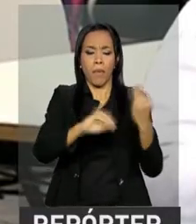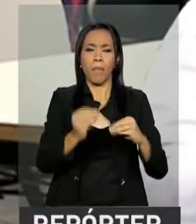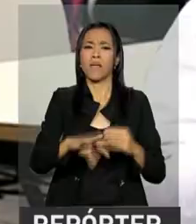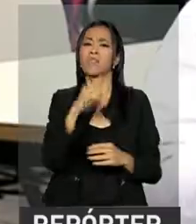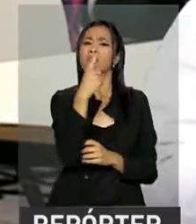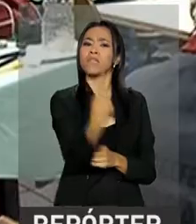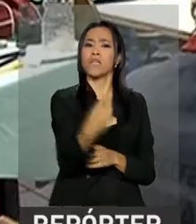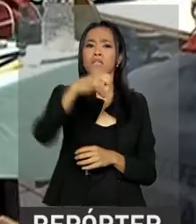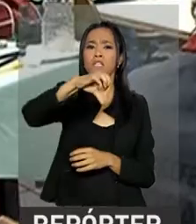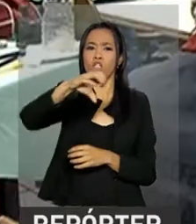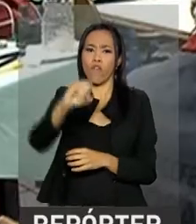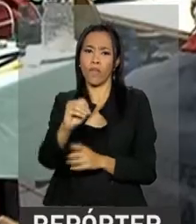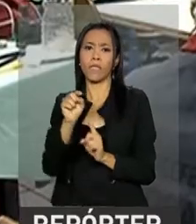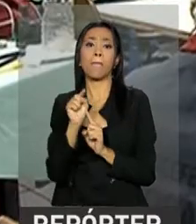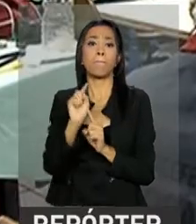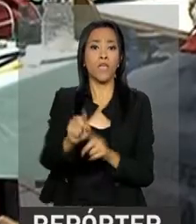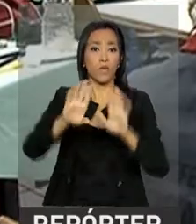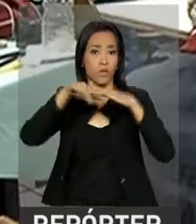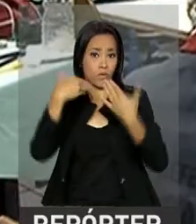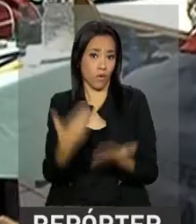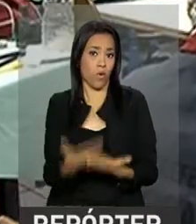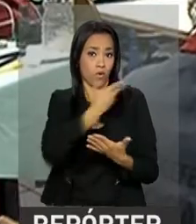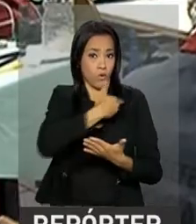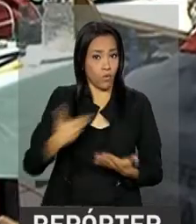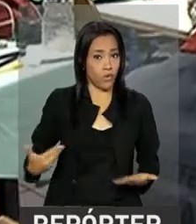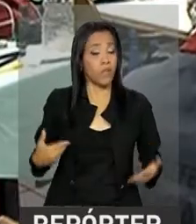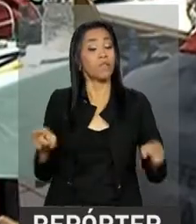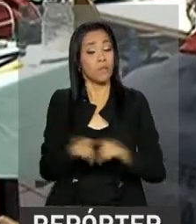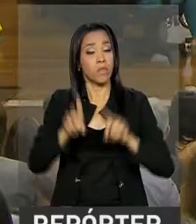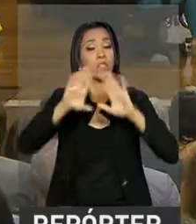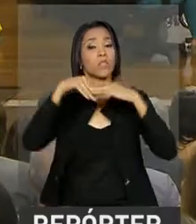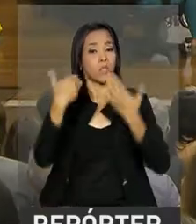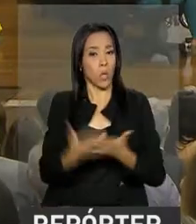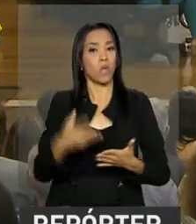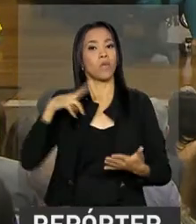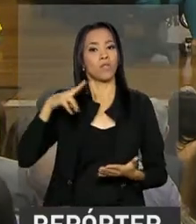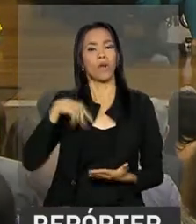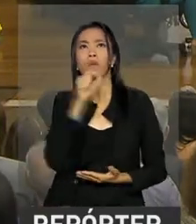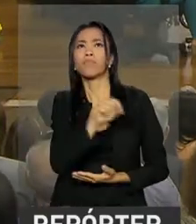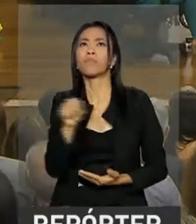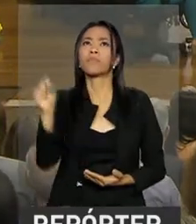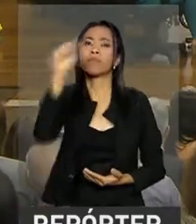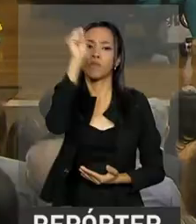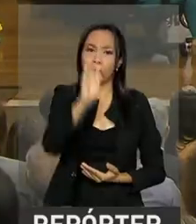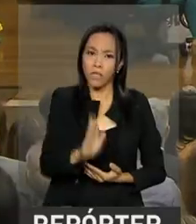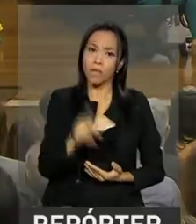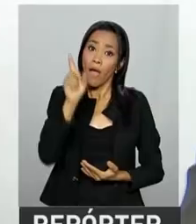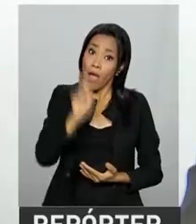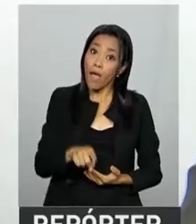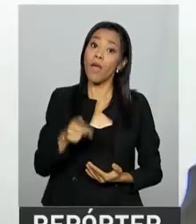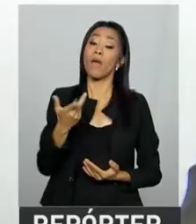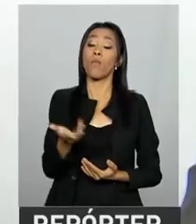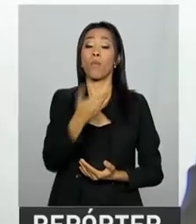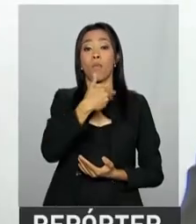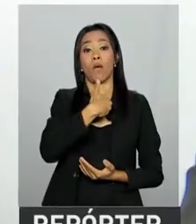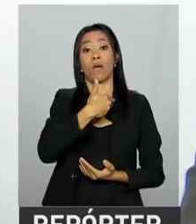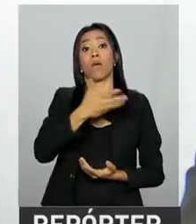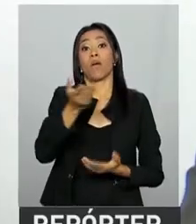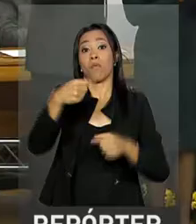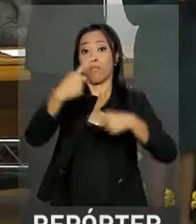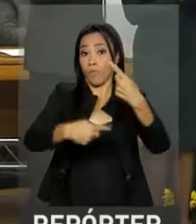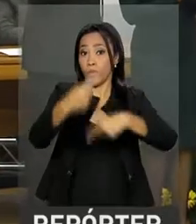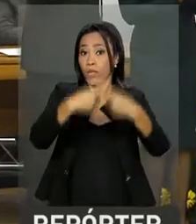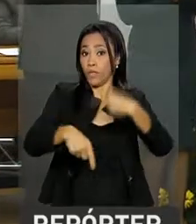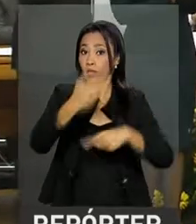mil escolas públicas e particulares de todo o país. Considerado uma política de Estado pelo ministro Mendonça